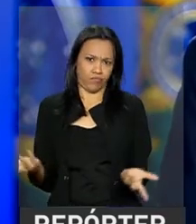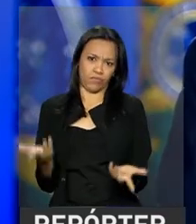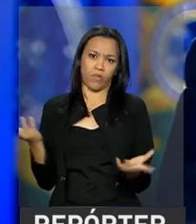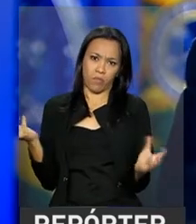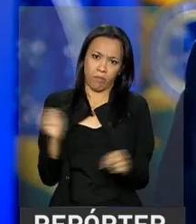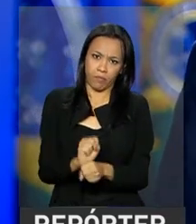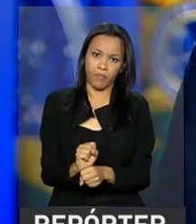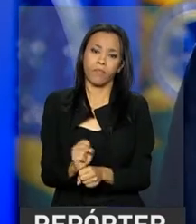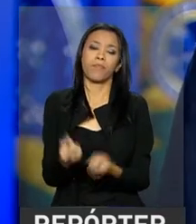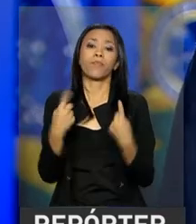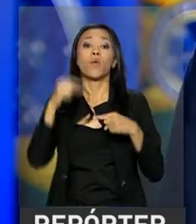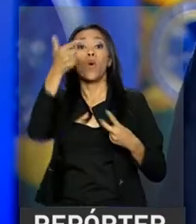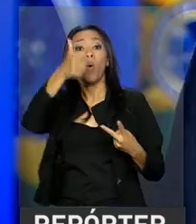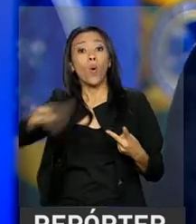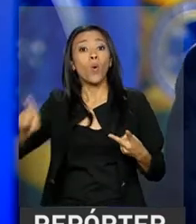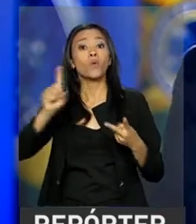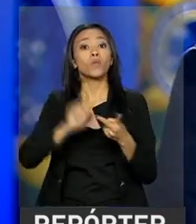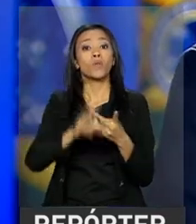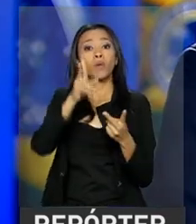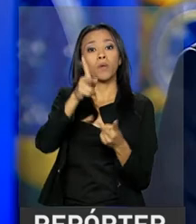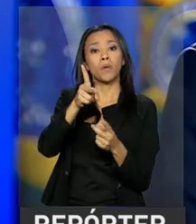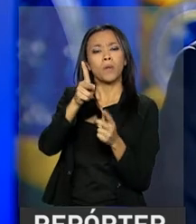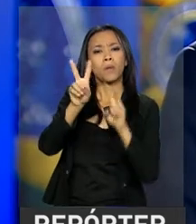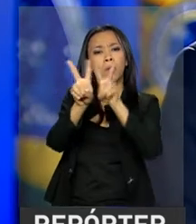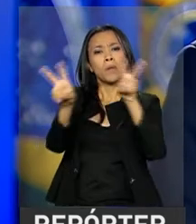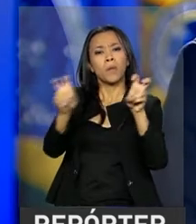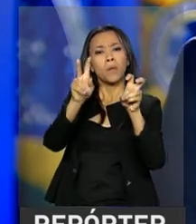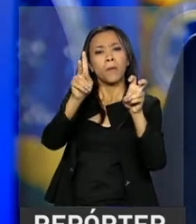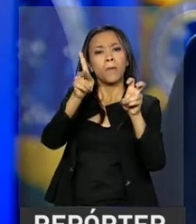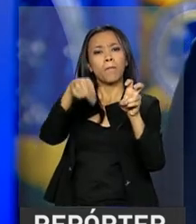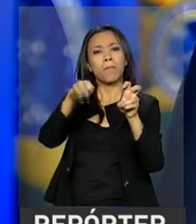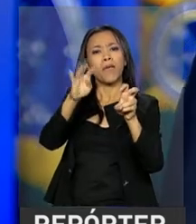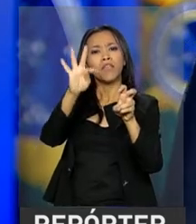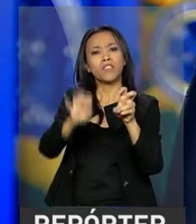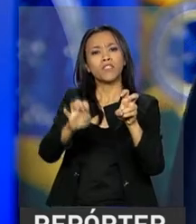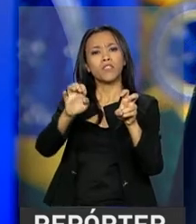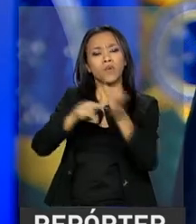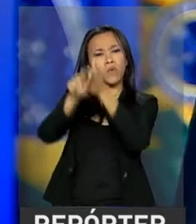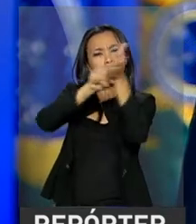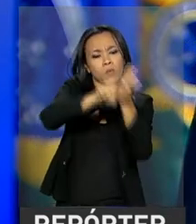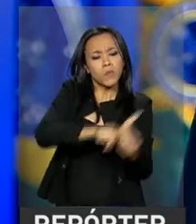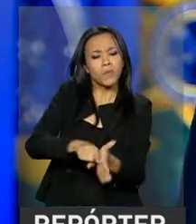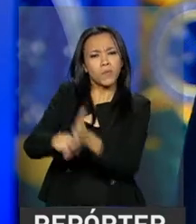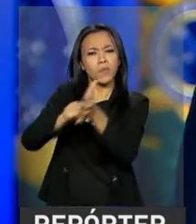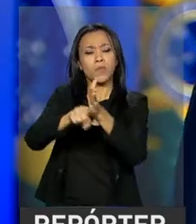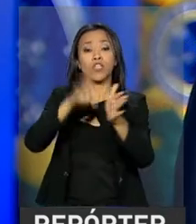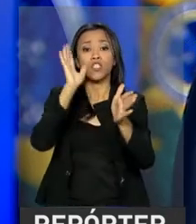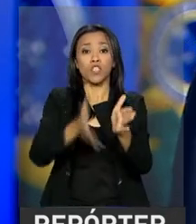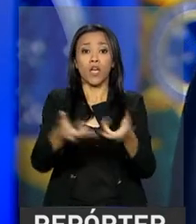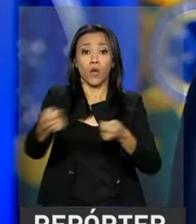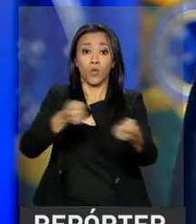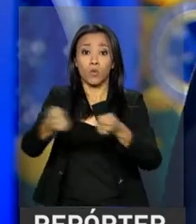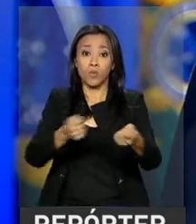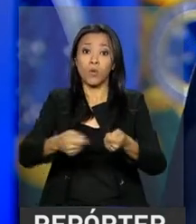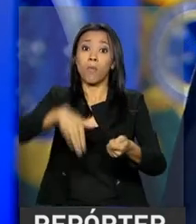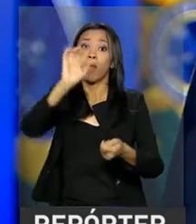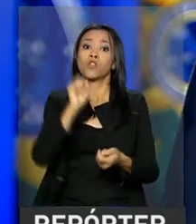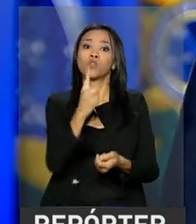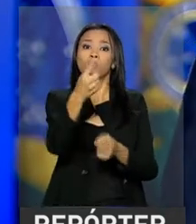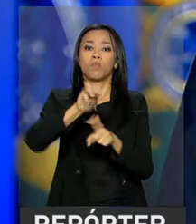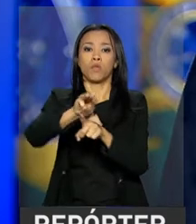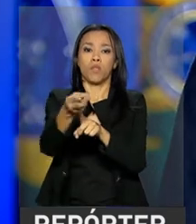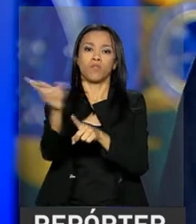garante o pente fino no auxílio-doença, que já economizou mais de um bilhão de reais com a